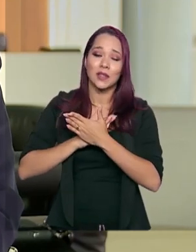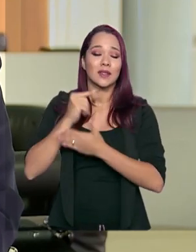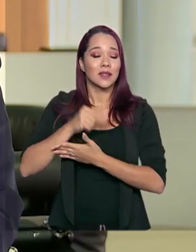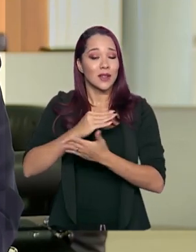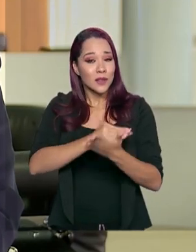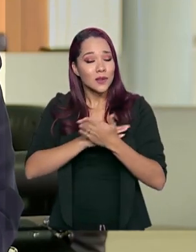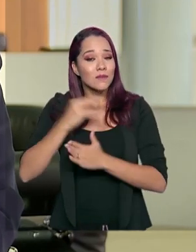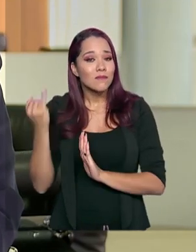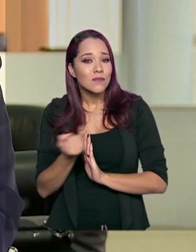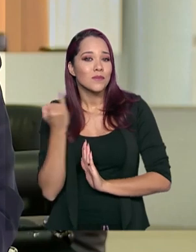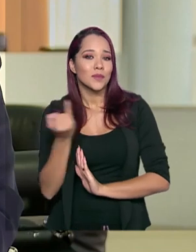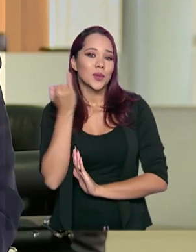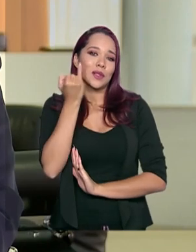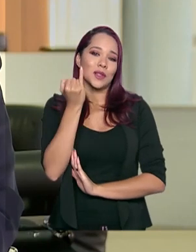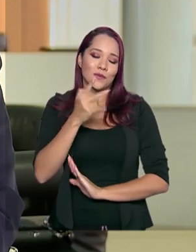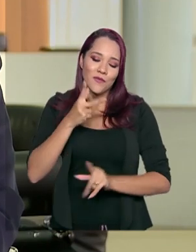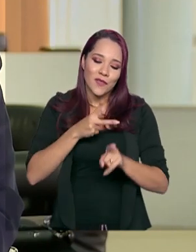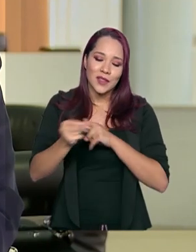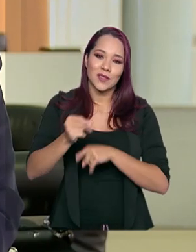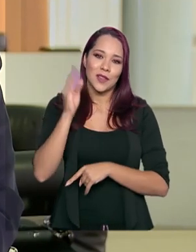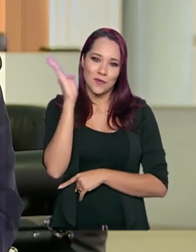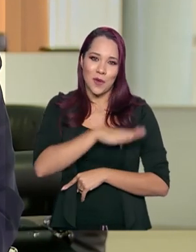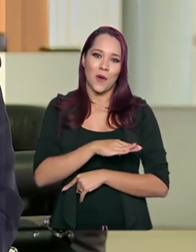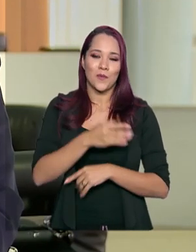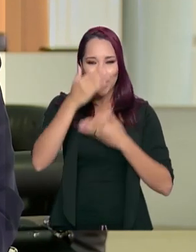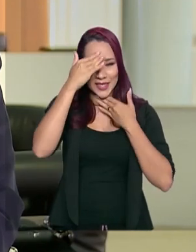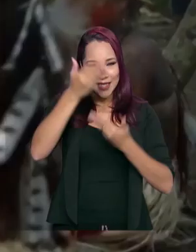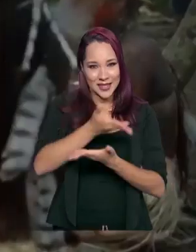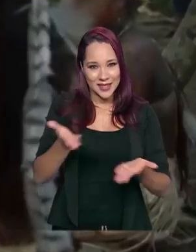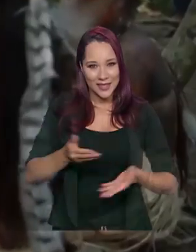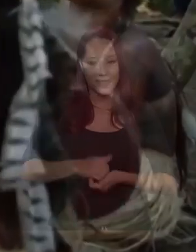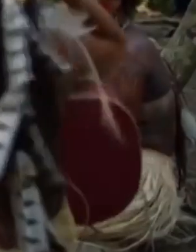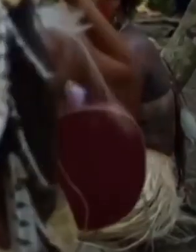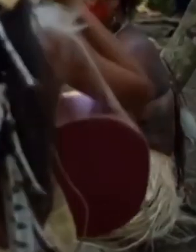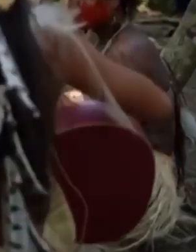ajuda é fundamental para a gente vencer esse mal. Muito obrigado, muito obrigado.